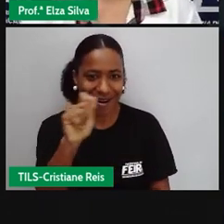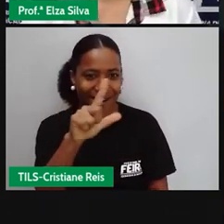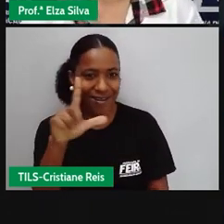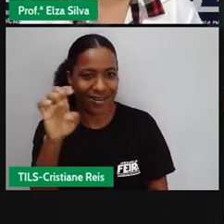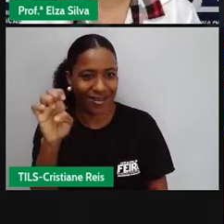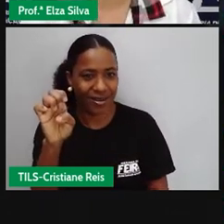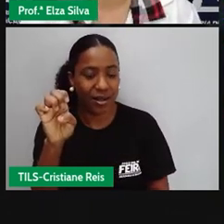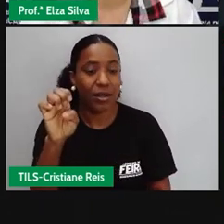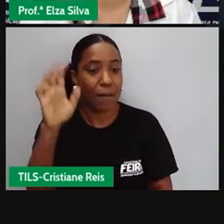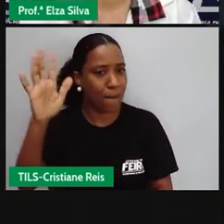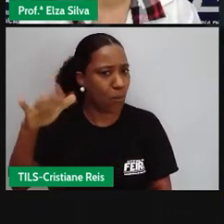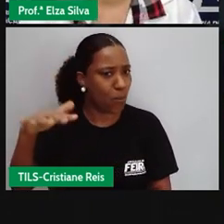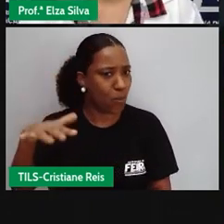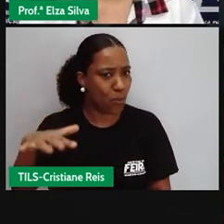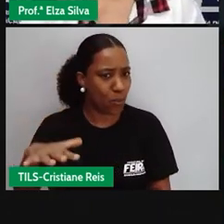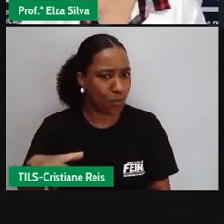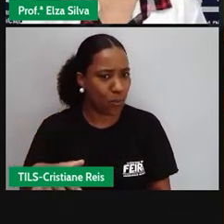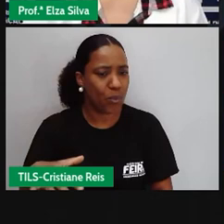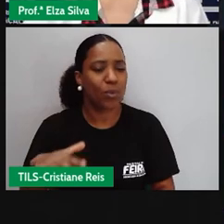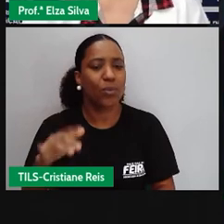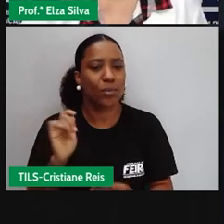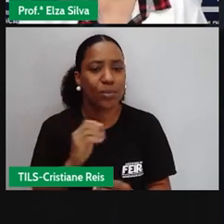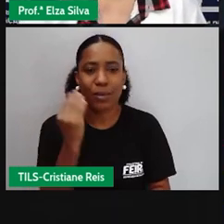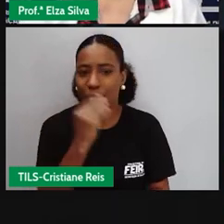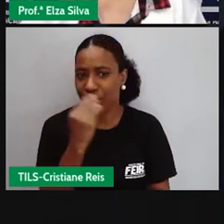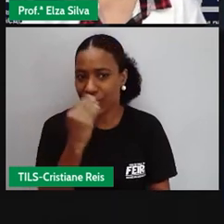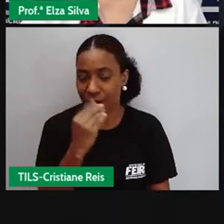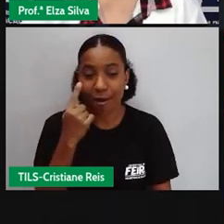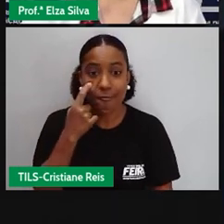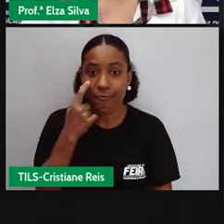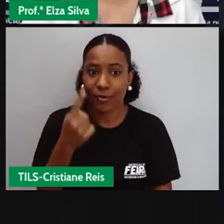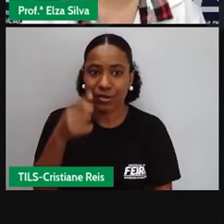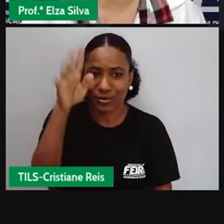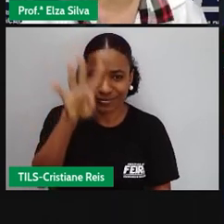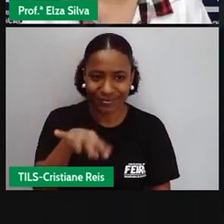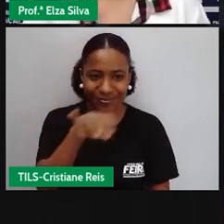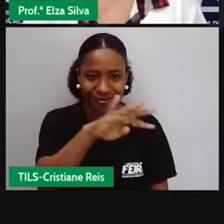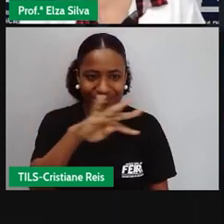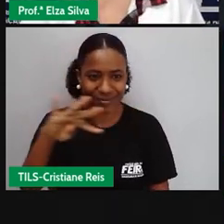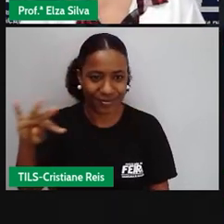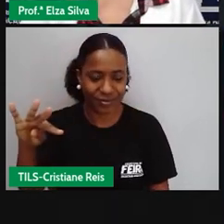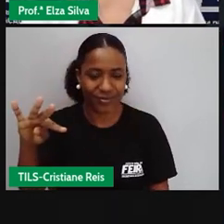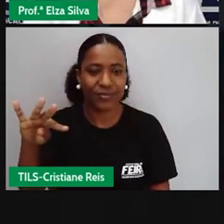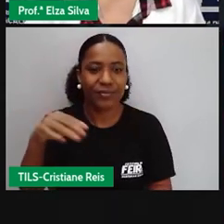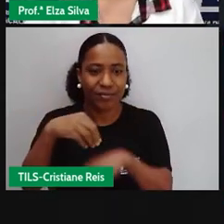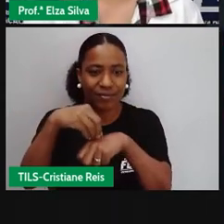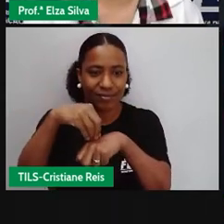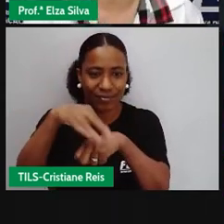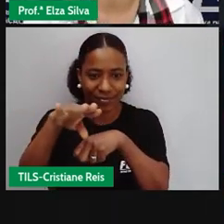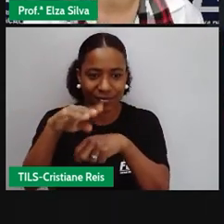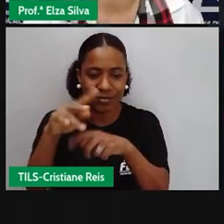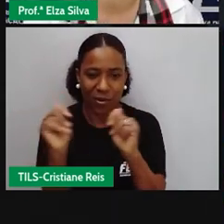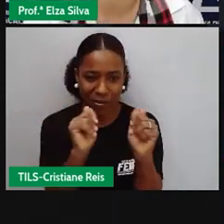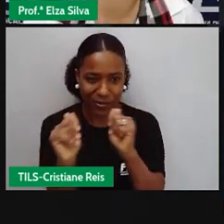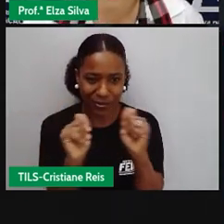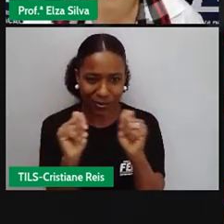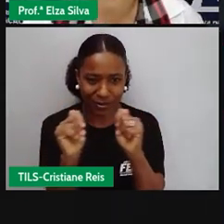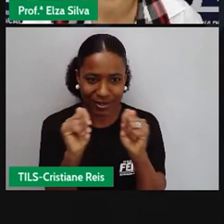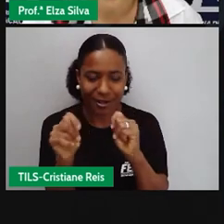durante esse período. Então, vejam a tabela que eu trouxe como sugestão para você organizar o seu orçamento.